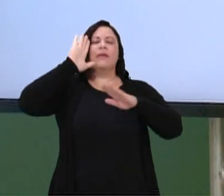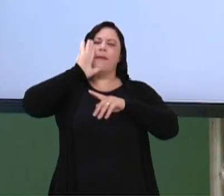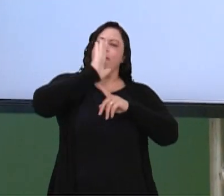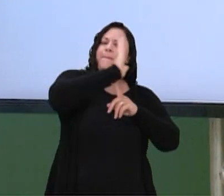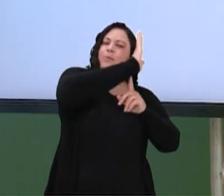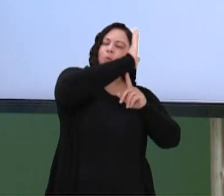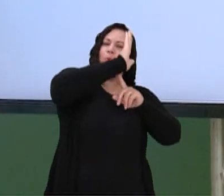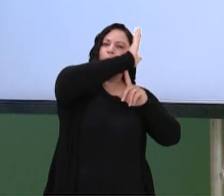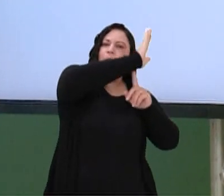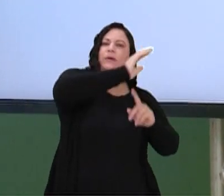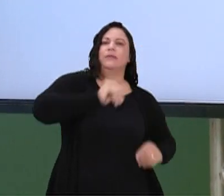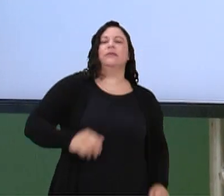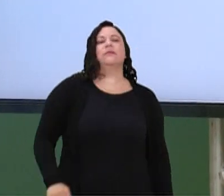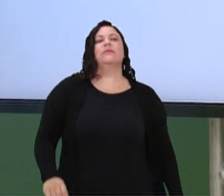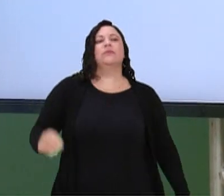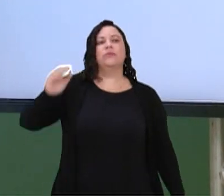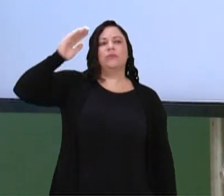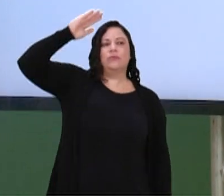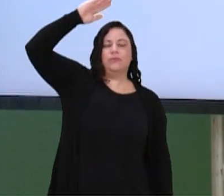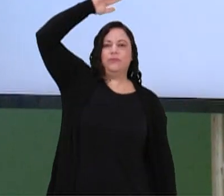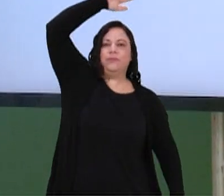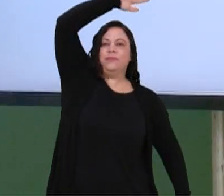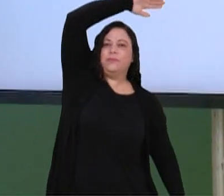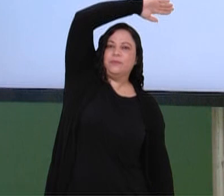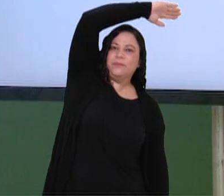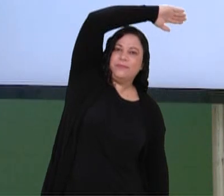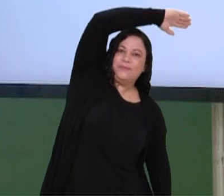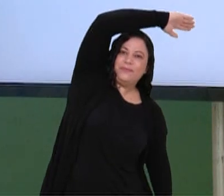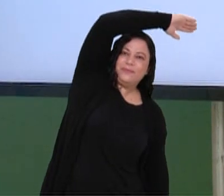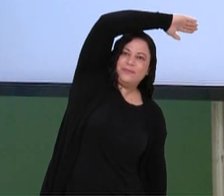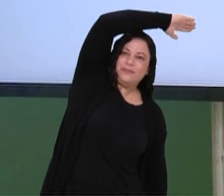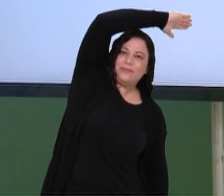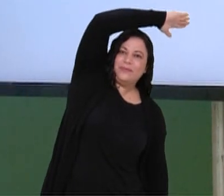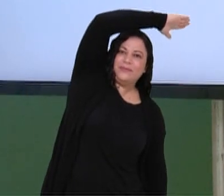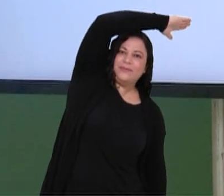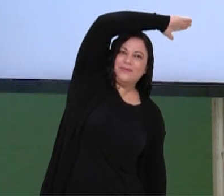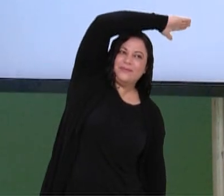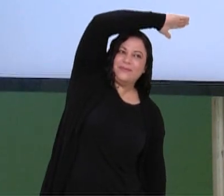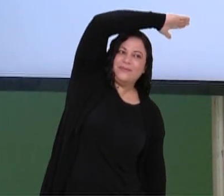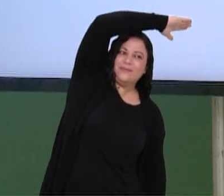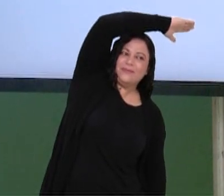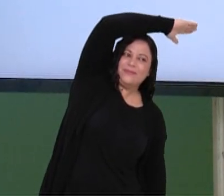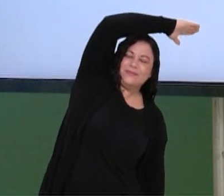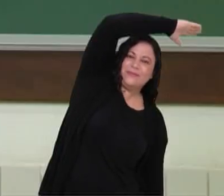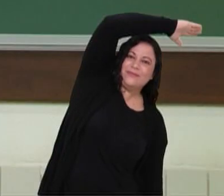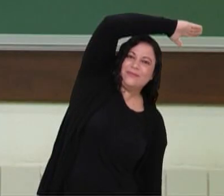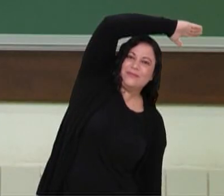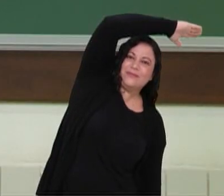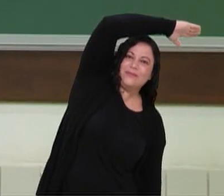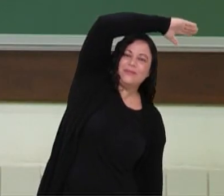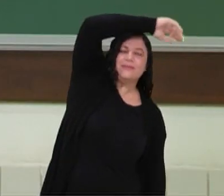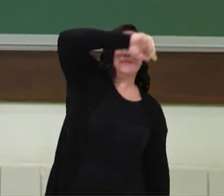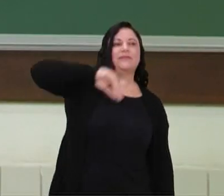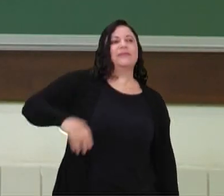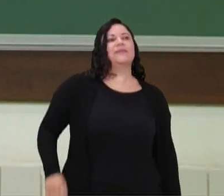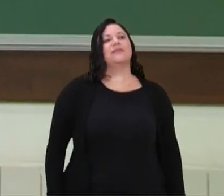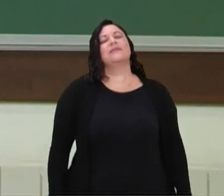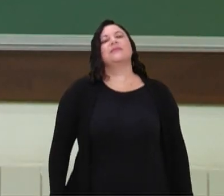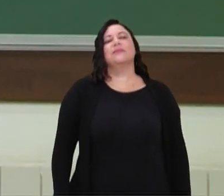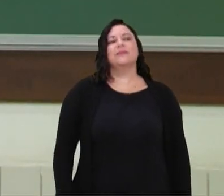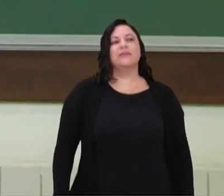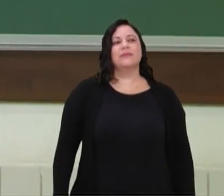Contraia o abdômen, levemente contraído, volta,